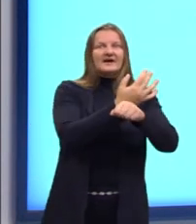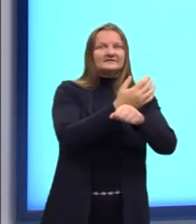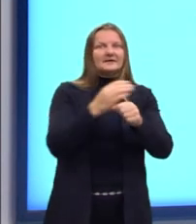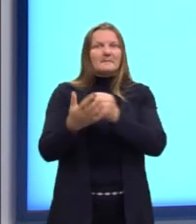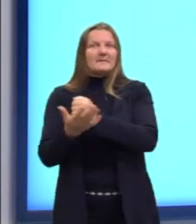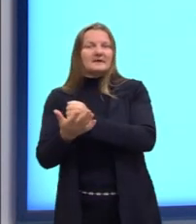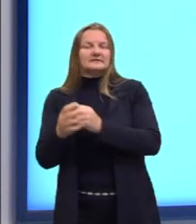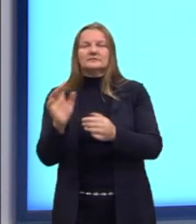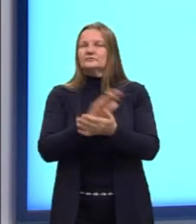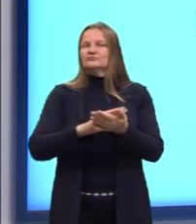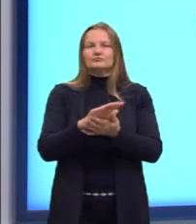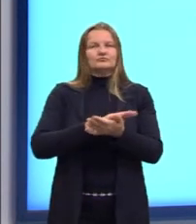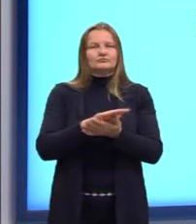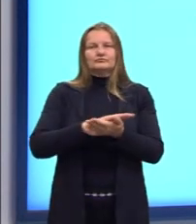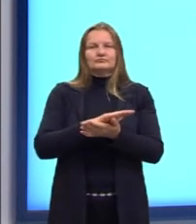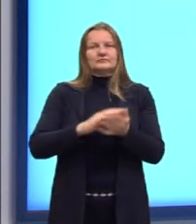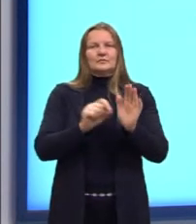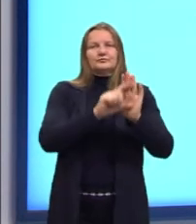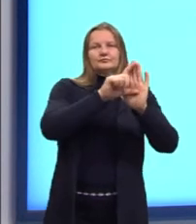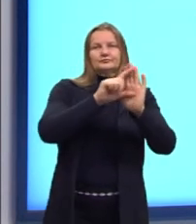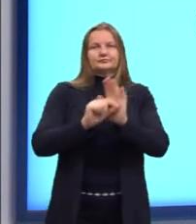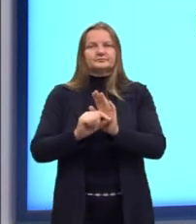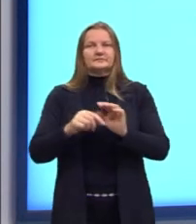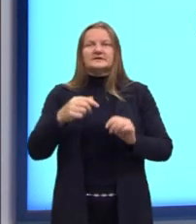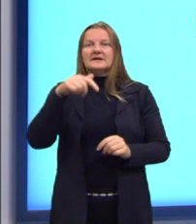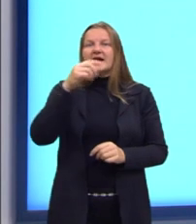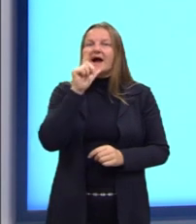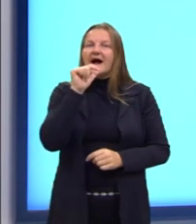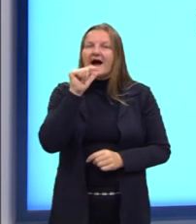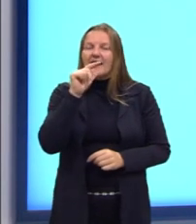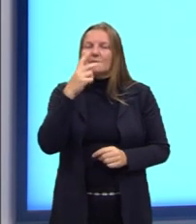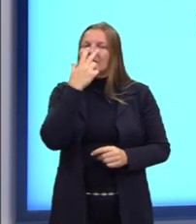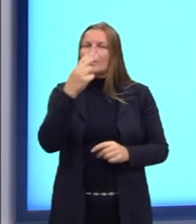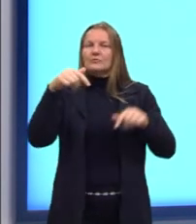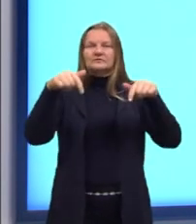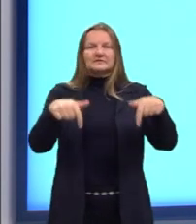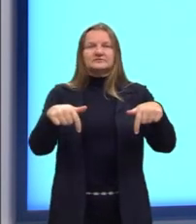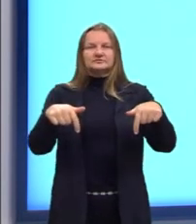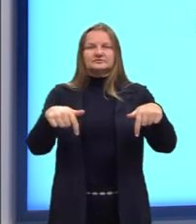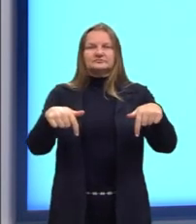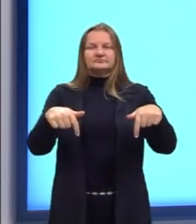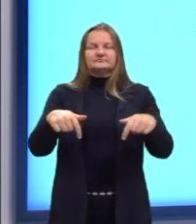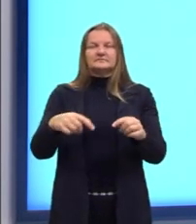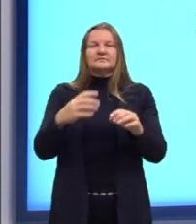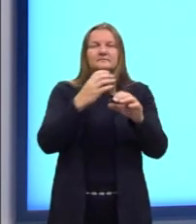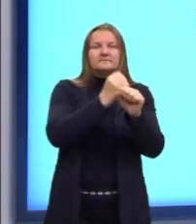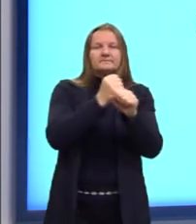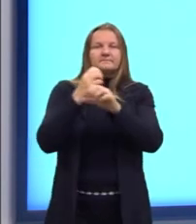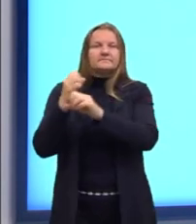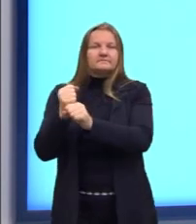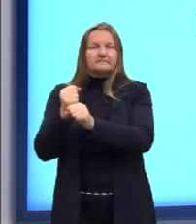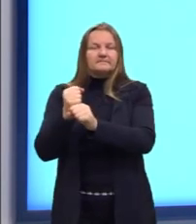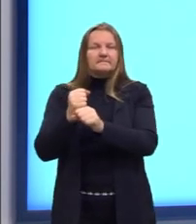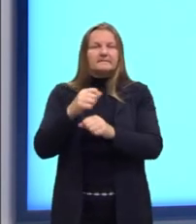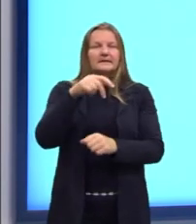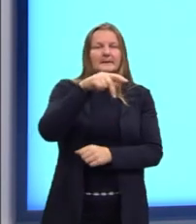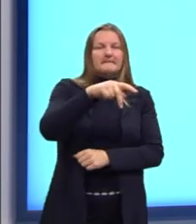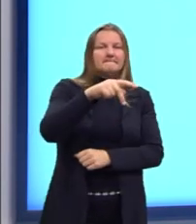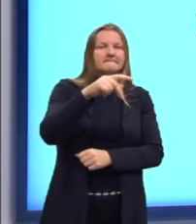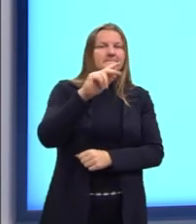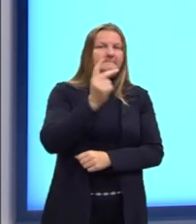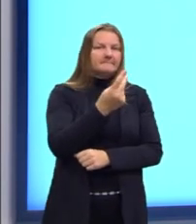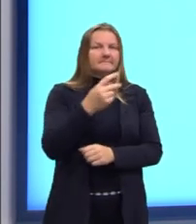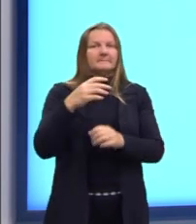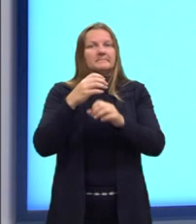ser básica, esses valores têm que ser diferentes. porque a soma do pH com o pOH